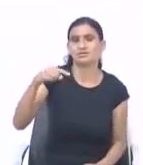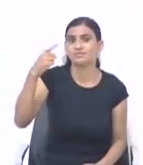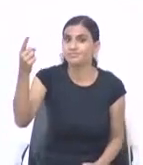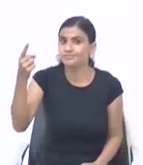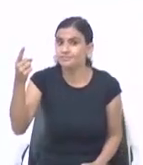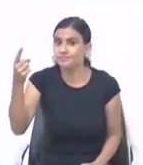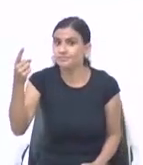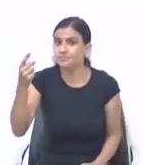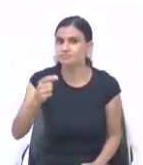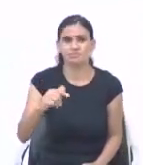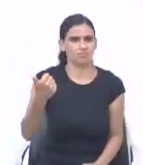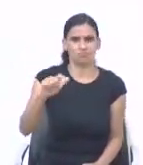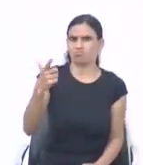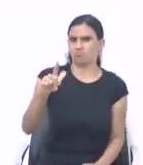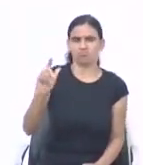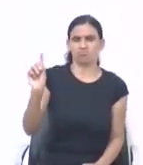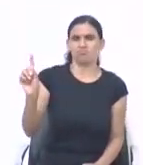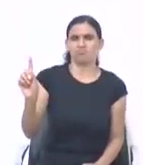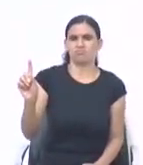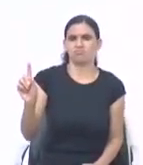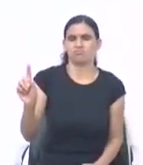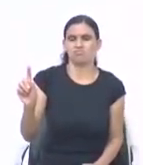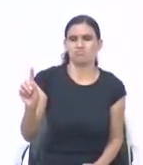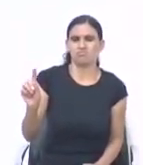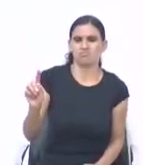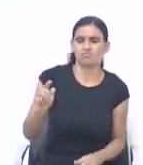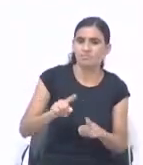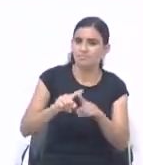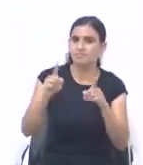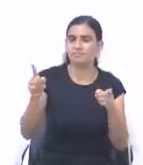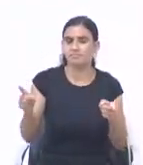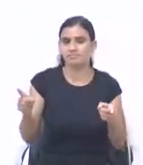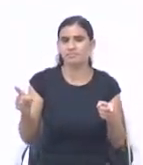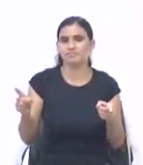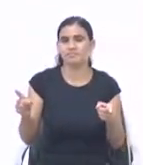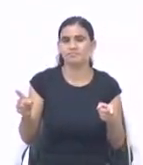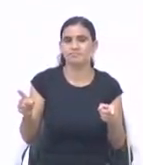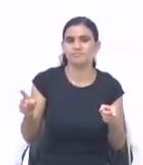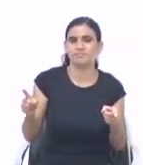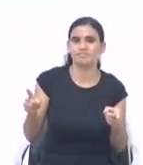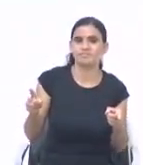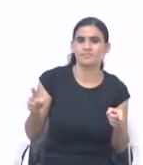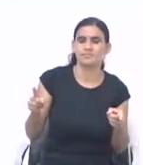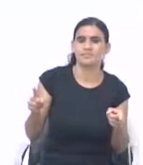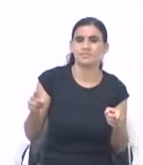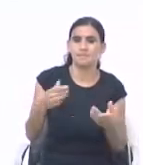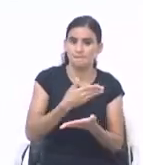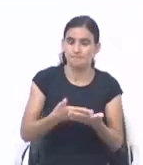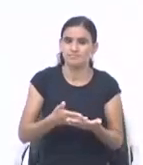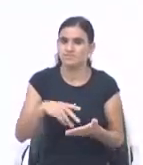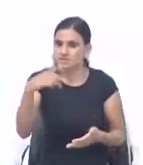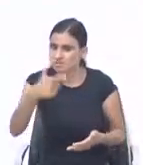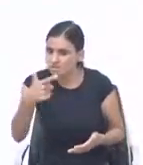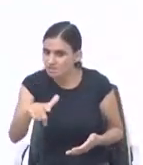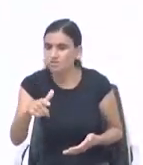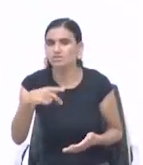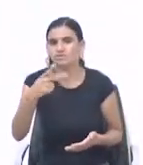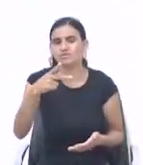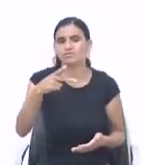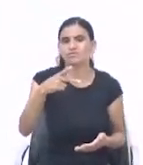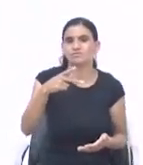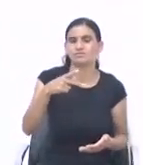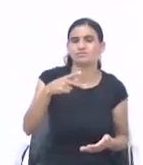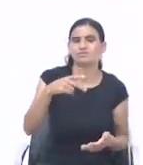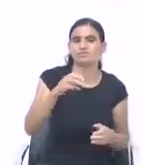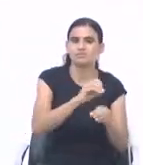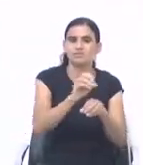retém, mais do que é justo, mas é para sua perda. Vou dizer de novo, quem espalha,